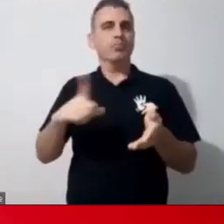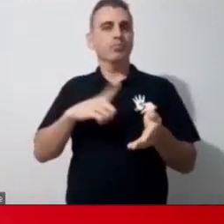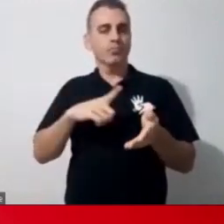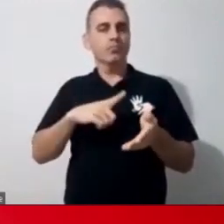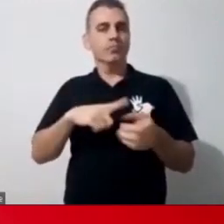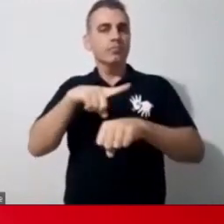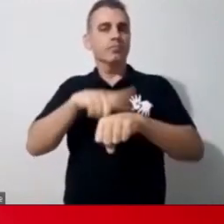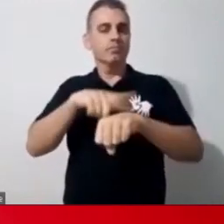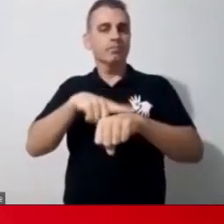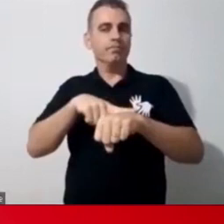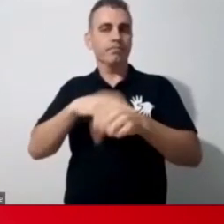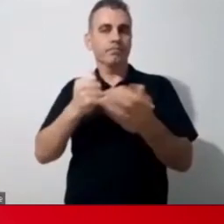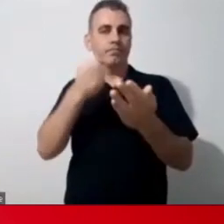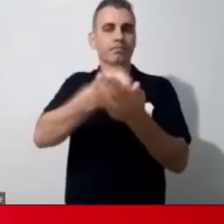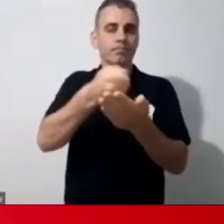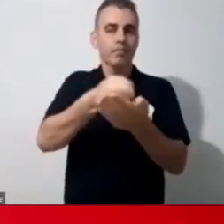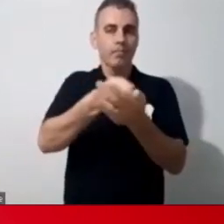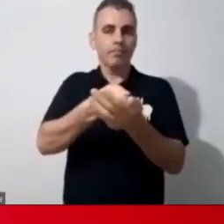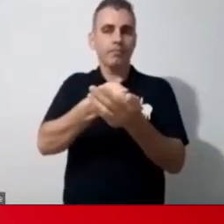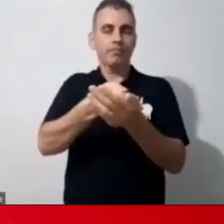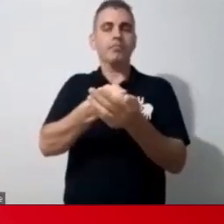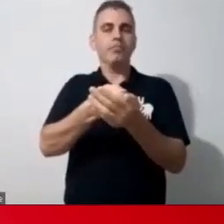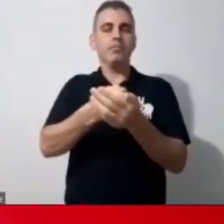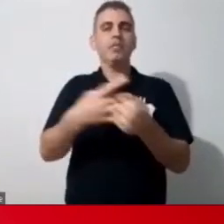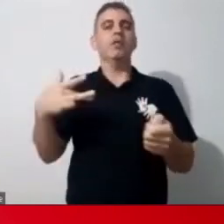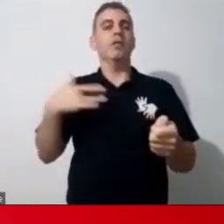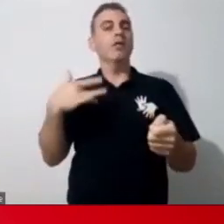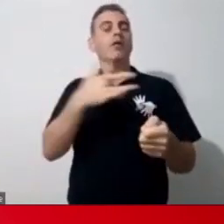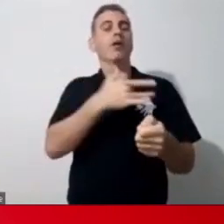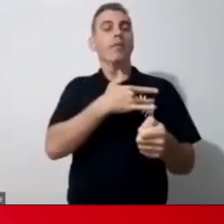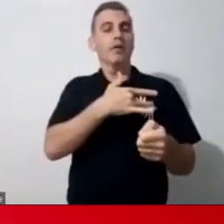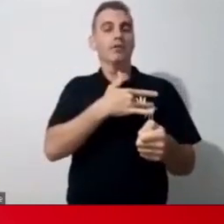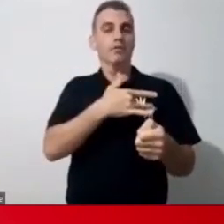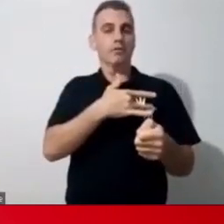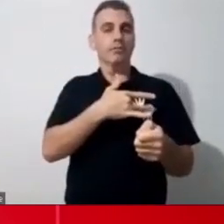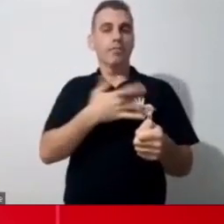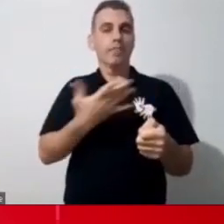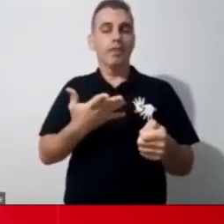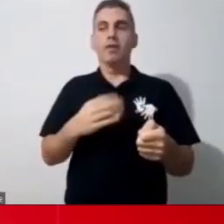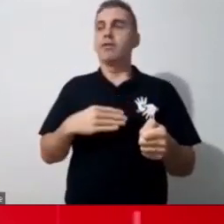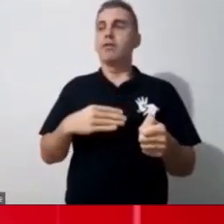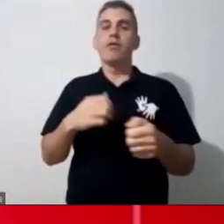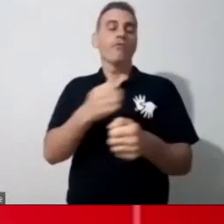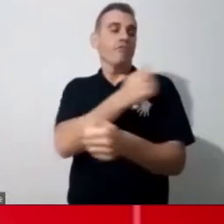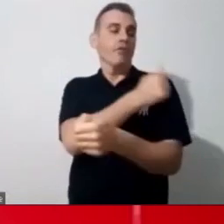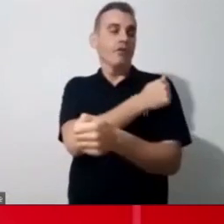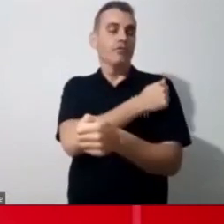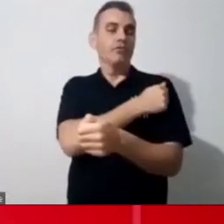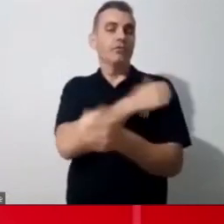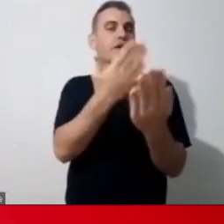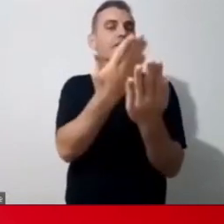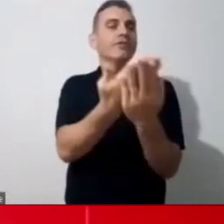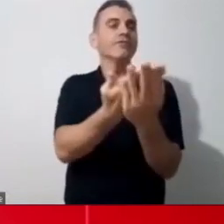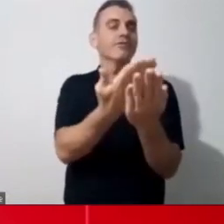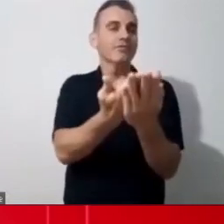conta, para ir no médico, é o momento quando o filho está estudando, né, e hoje ela tem que ficar num